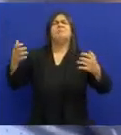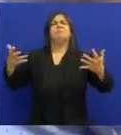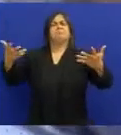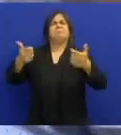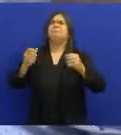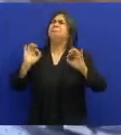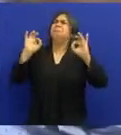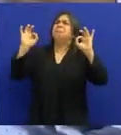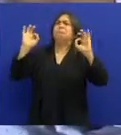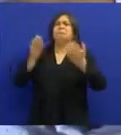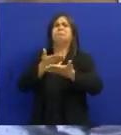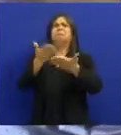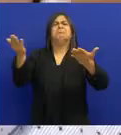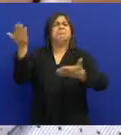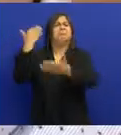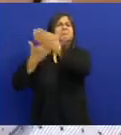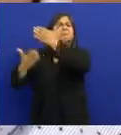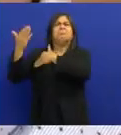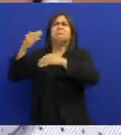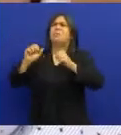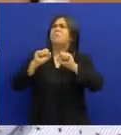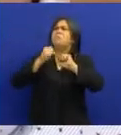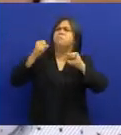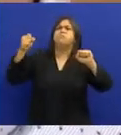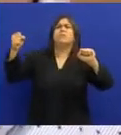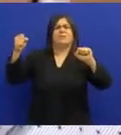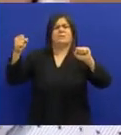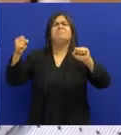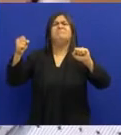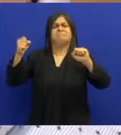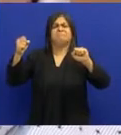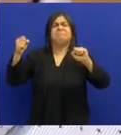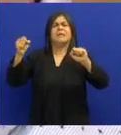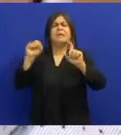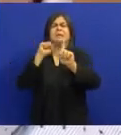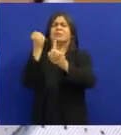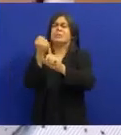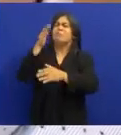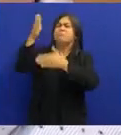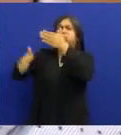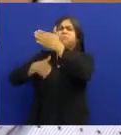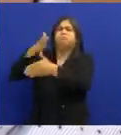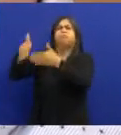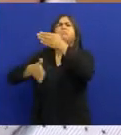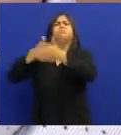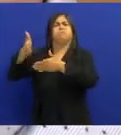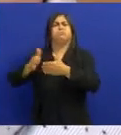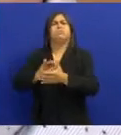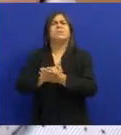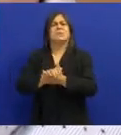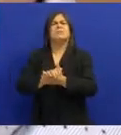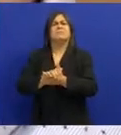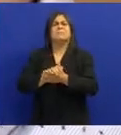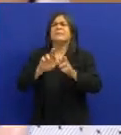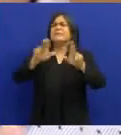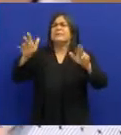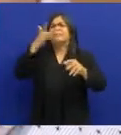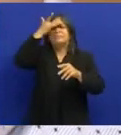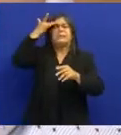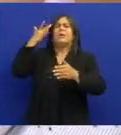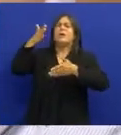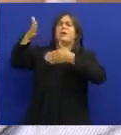configuração Não apenas física Mas social As